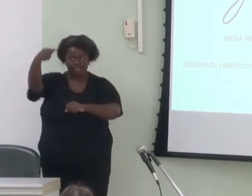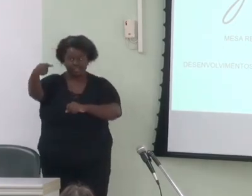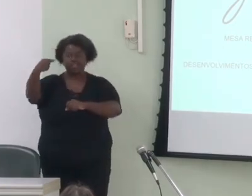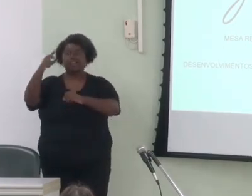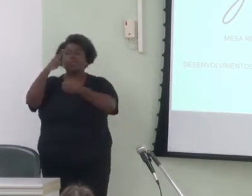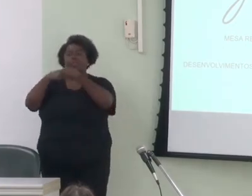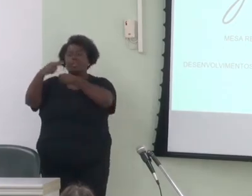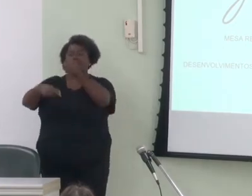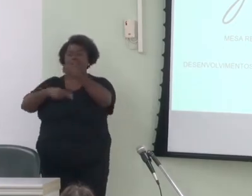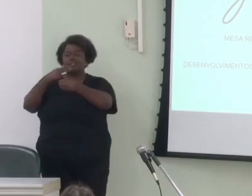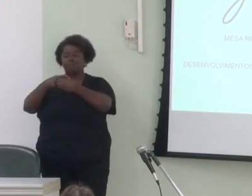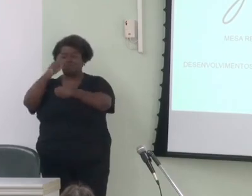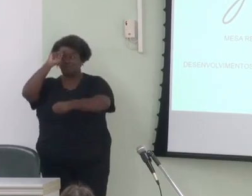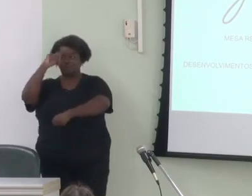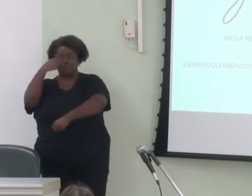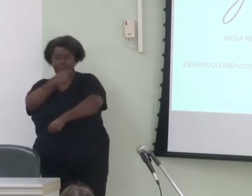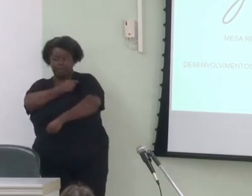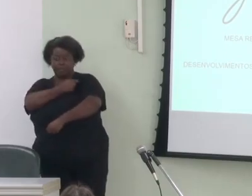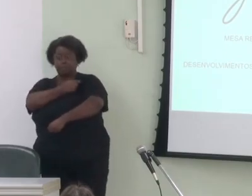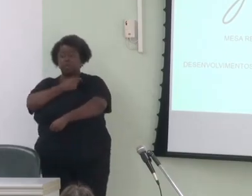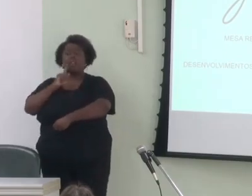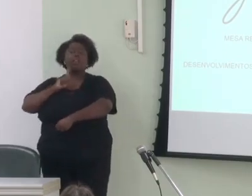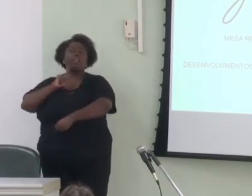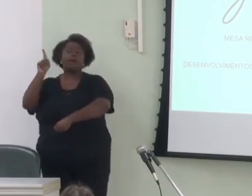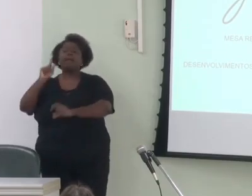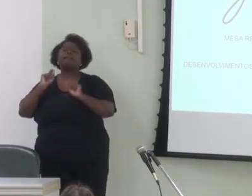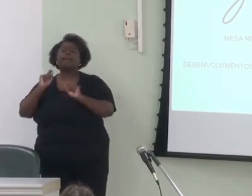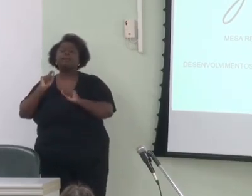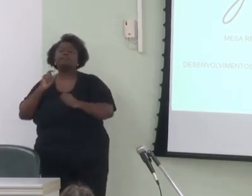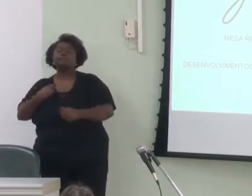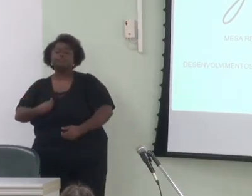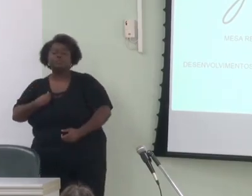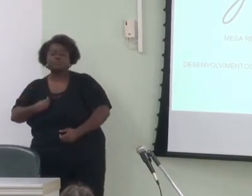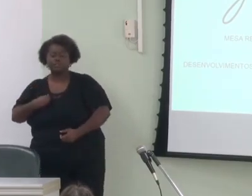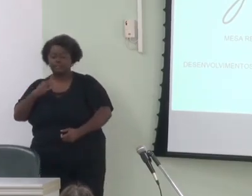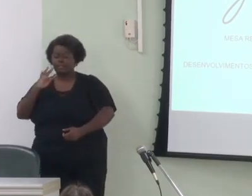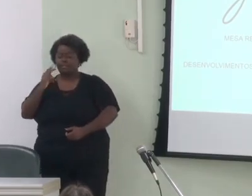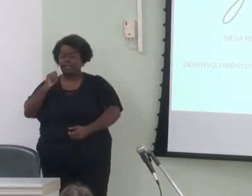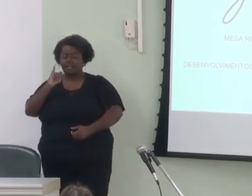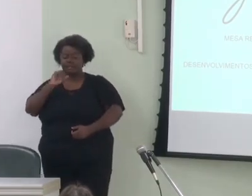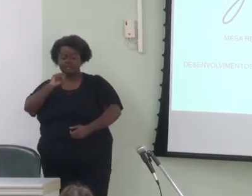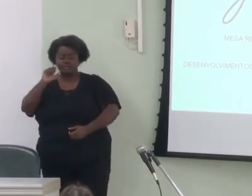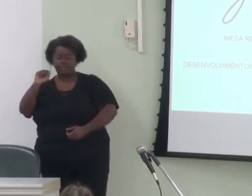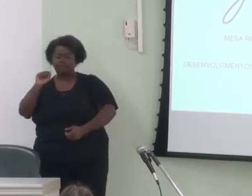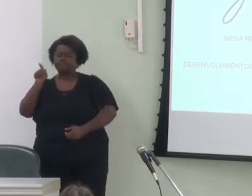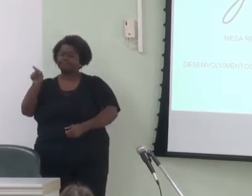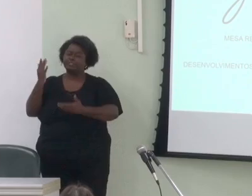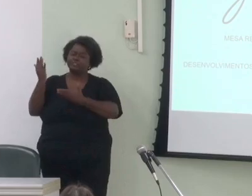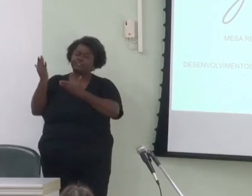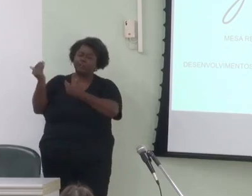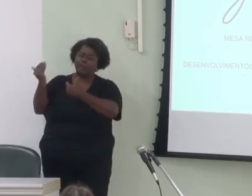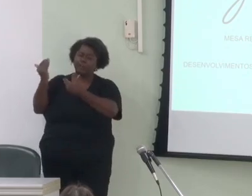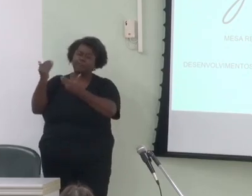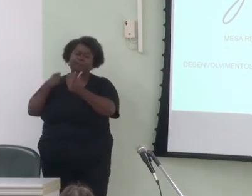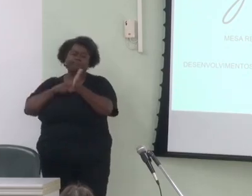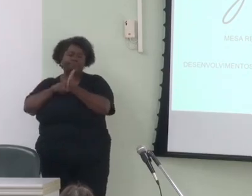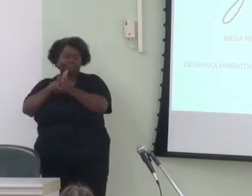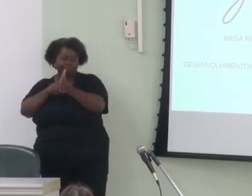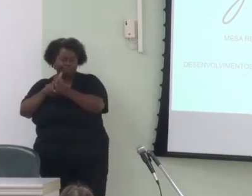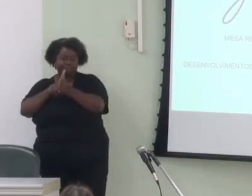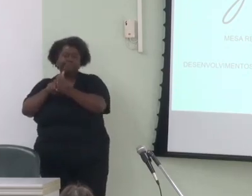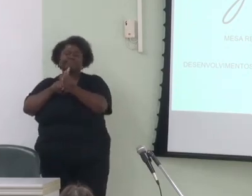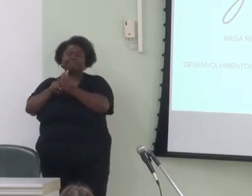E lá, naquele evento, estava a Thaisa, uma das muito jovens pesquisadoras selecionadas pela então